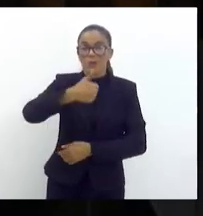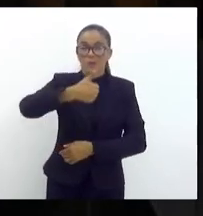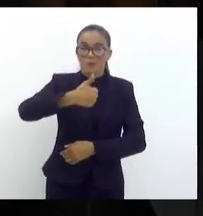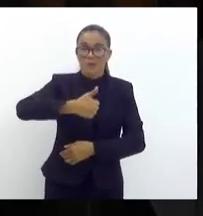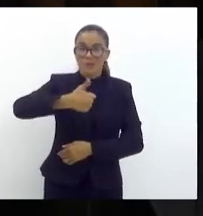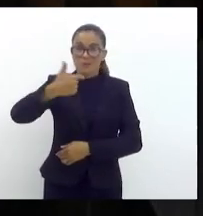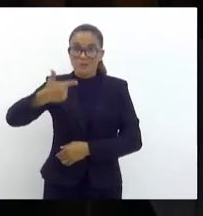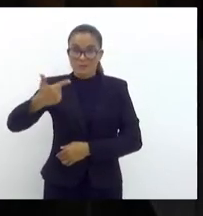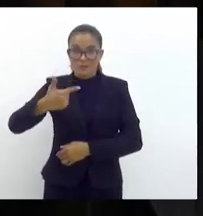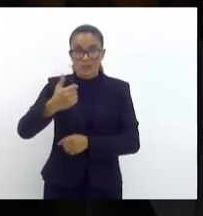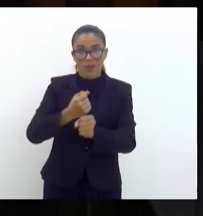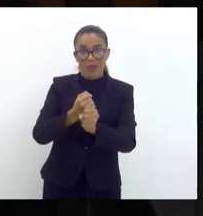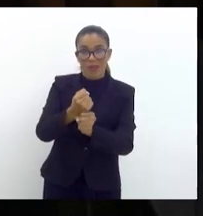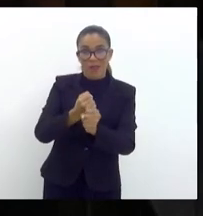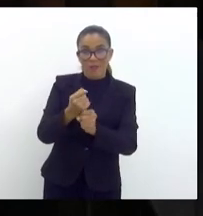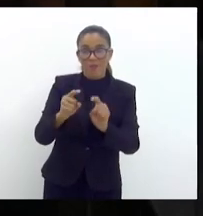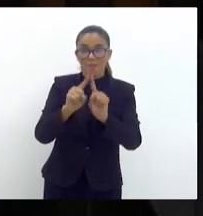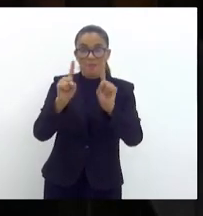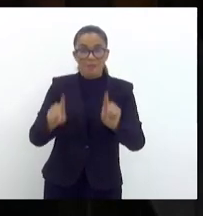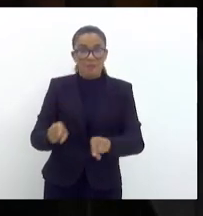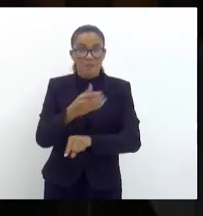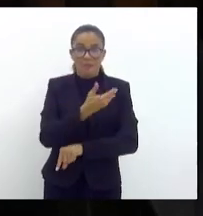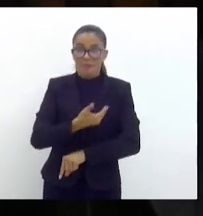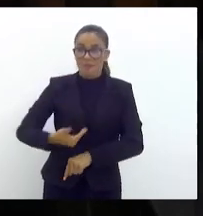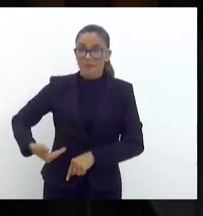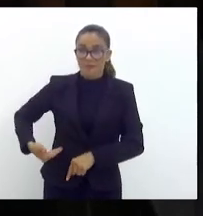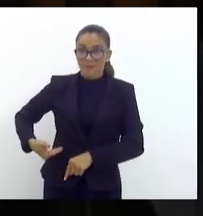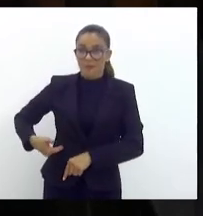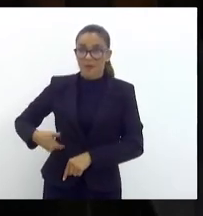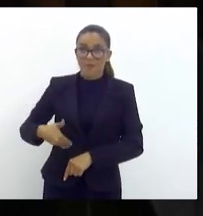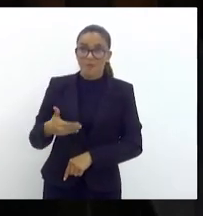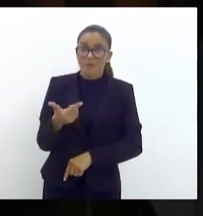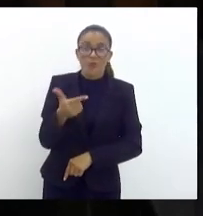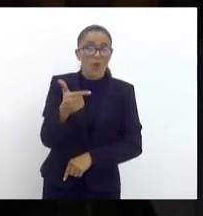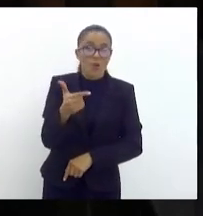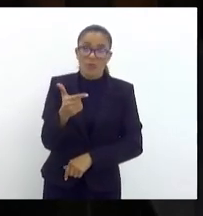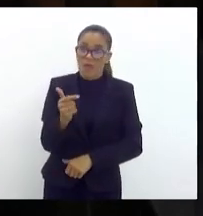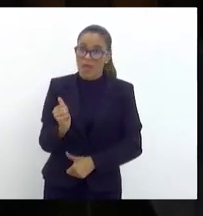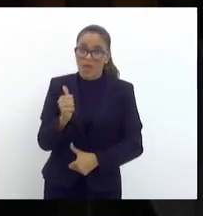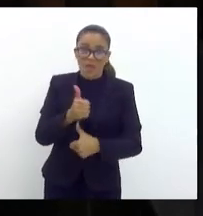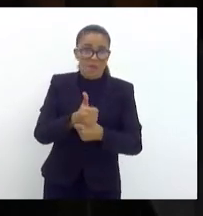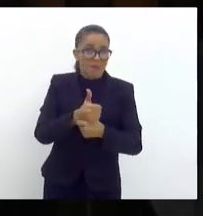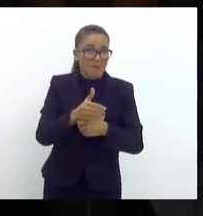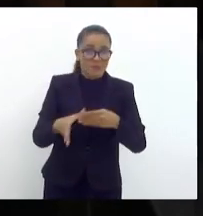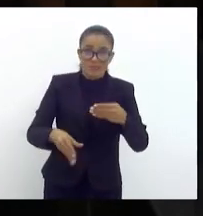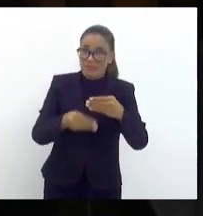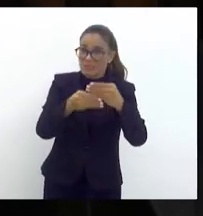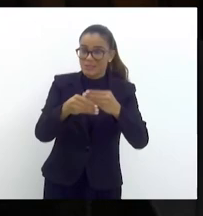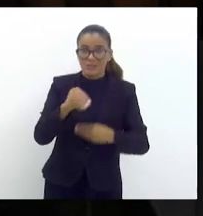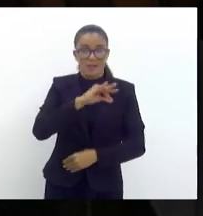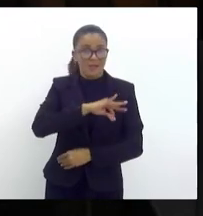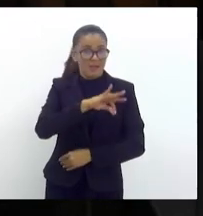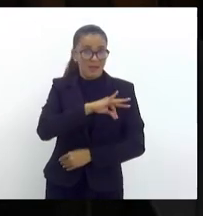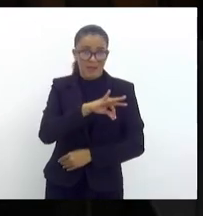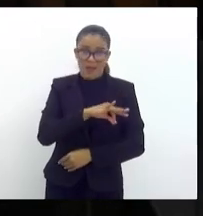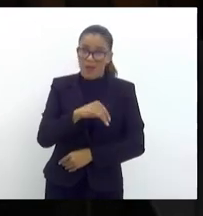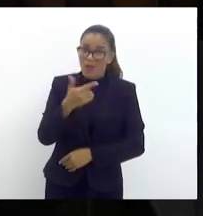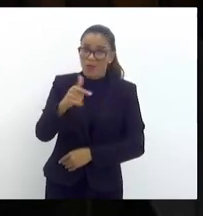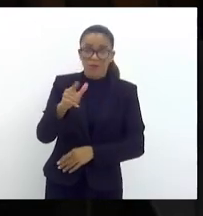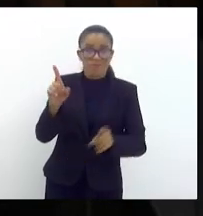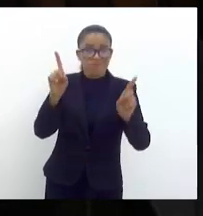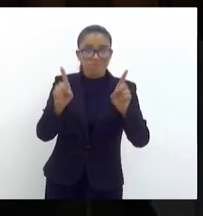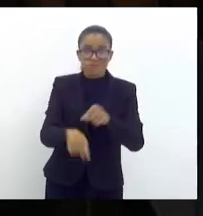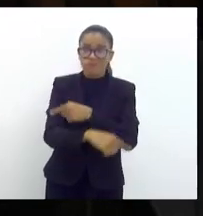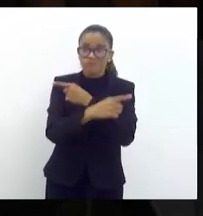ano, o funcionalismo não tem nem reposição salarial e nem se fará mais concurso